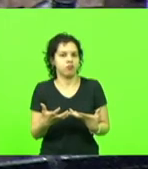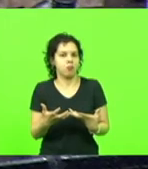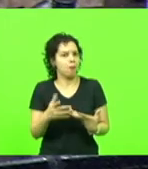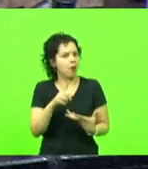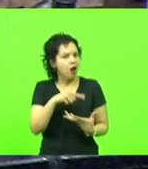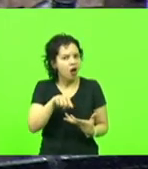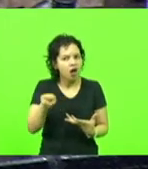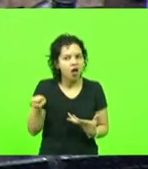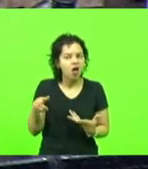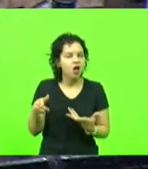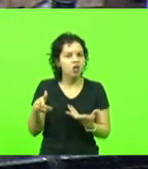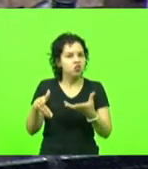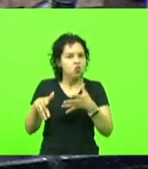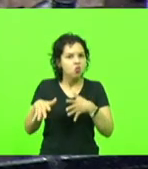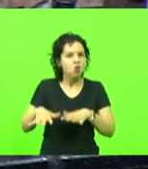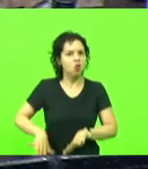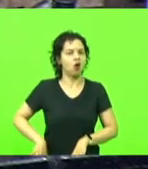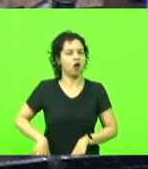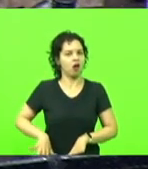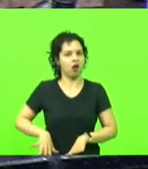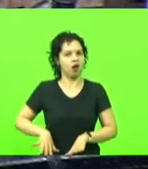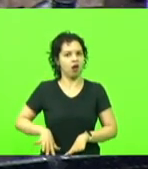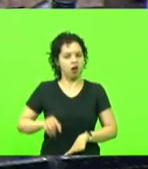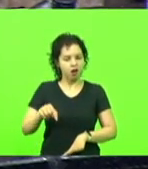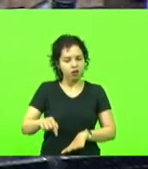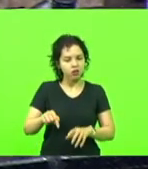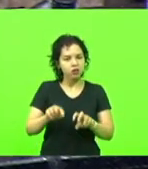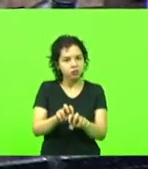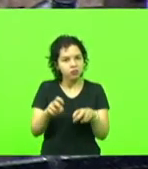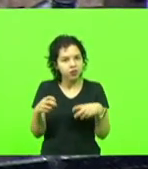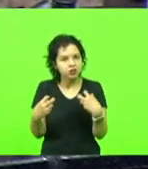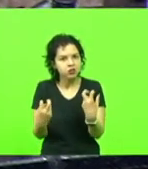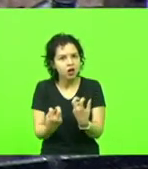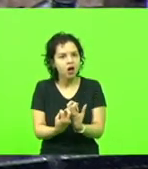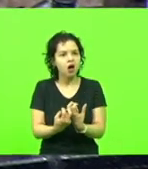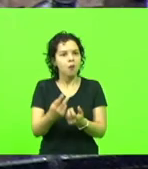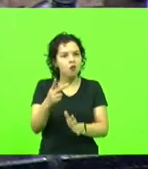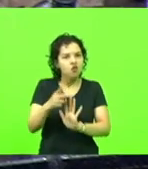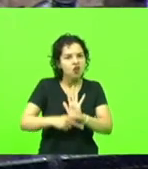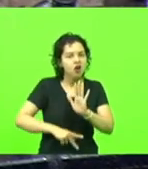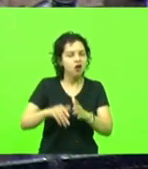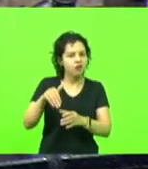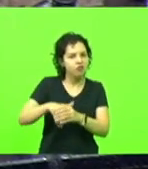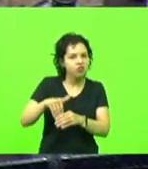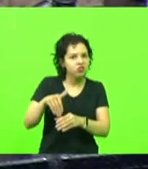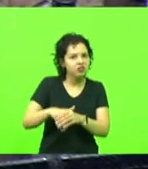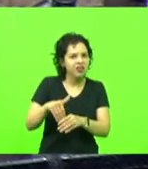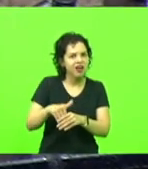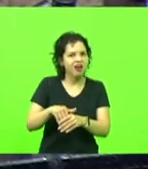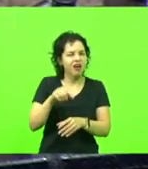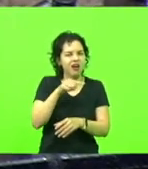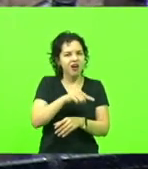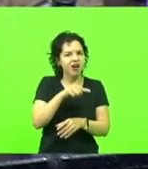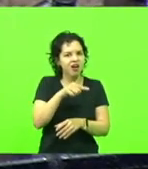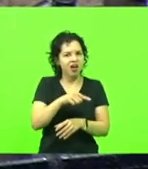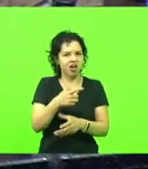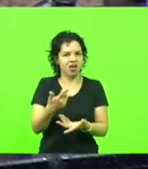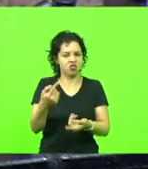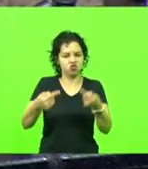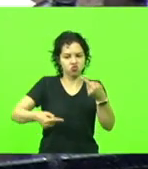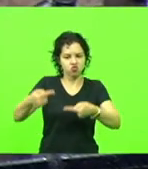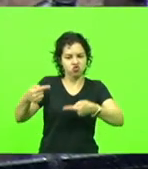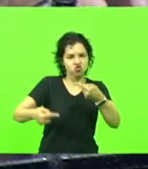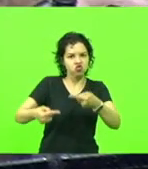sequer trazer para o plenário um projeto que em nenhum momento foi contestado a sua constitucionalidade,